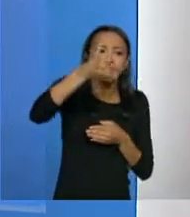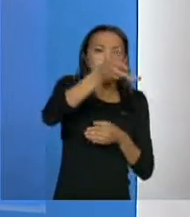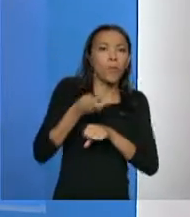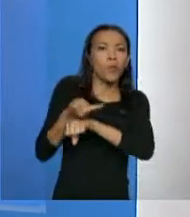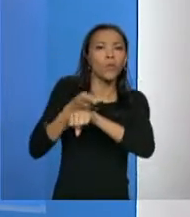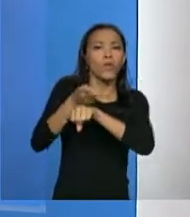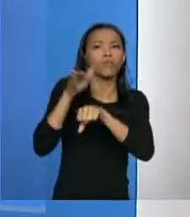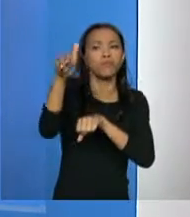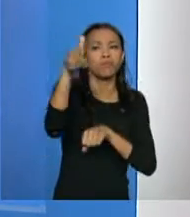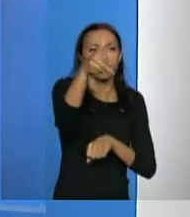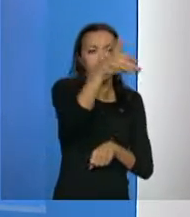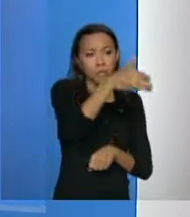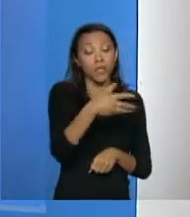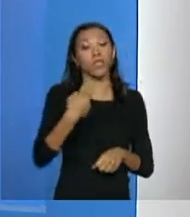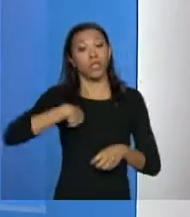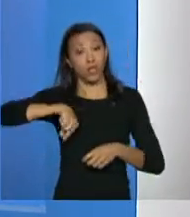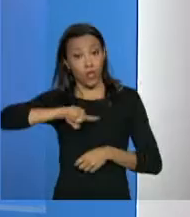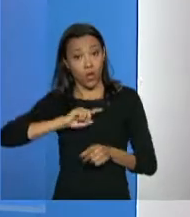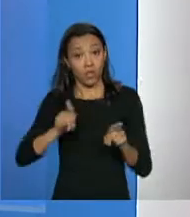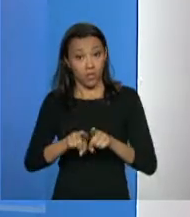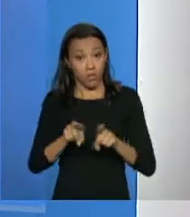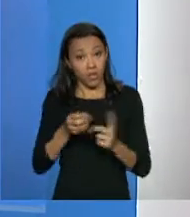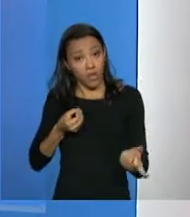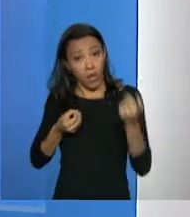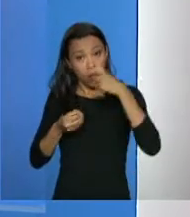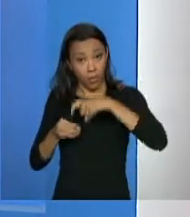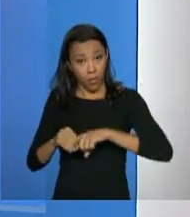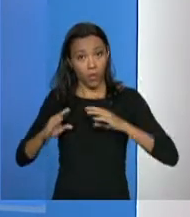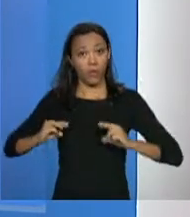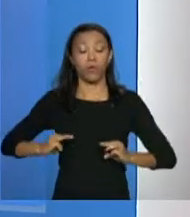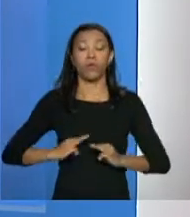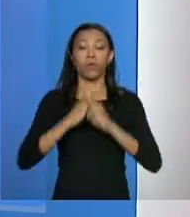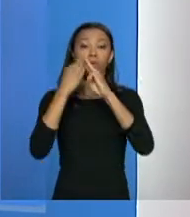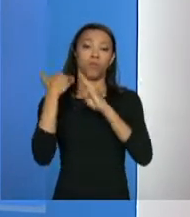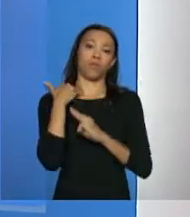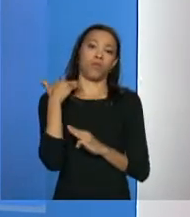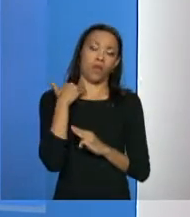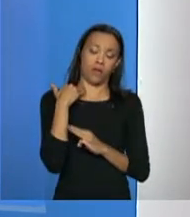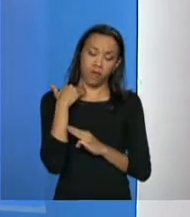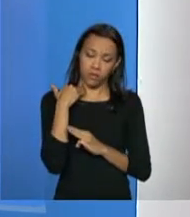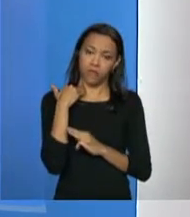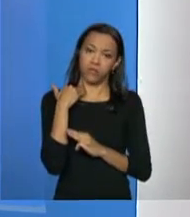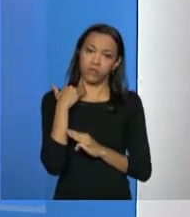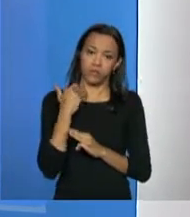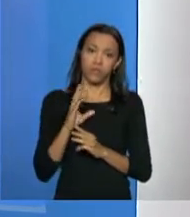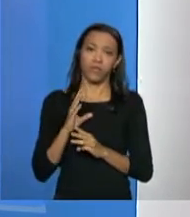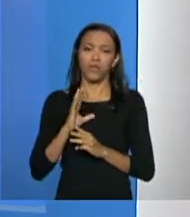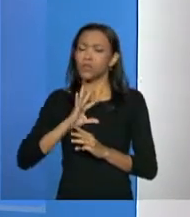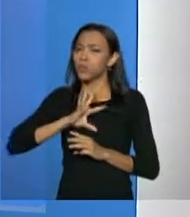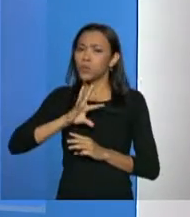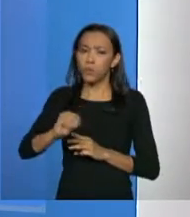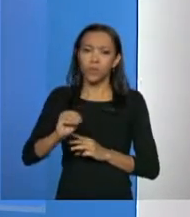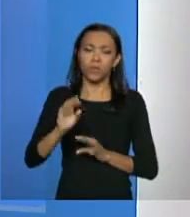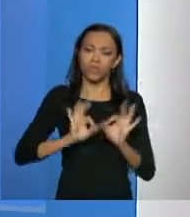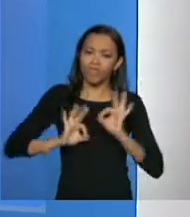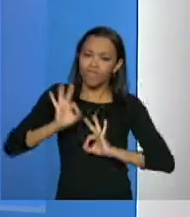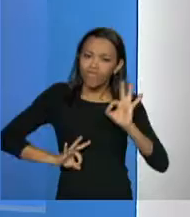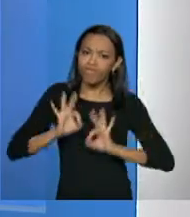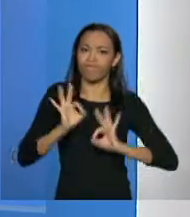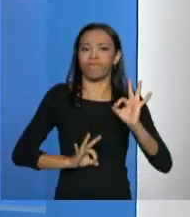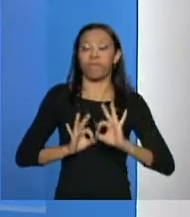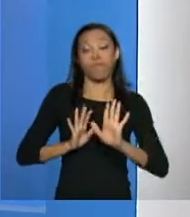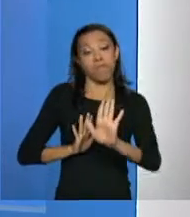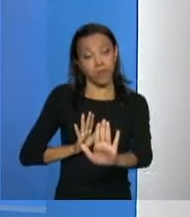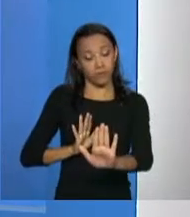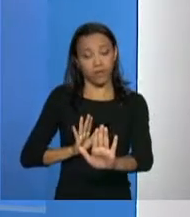consolidação, junto com a Caixa Econômica, que é o operador do sistema do cadastro único, fazemos toda a consolidação nacional. Ok. Só